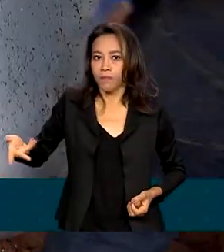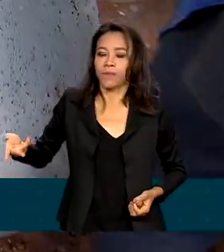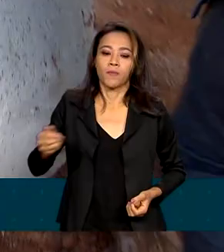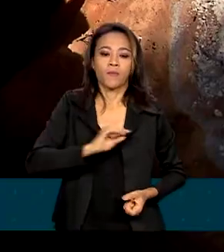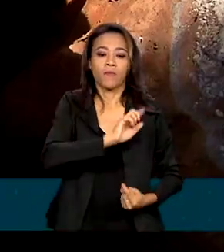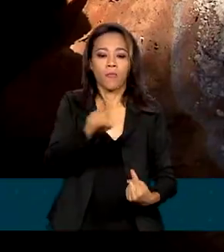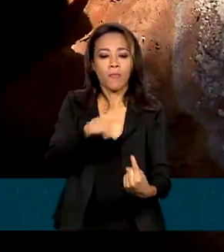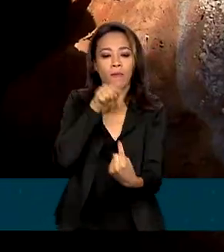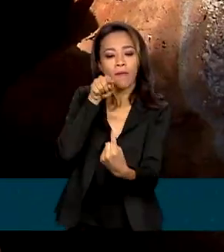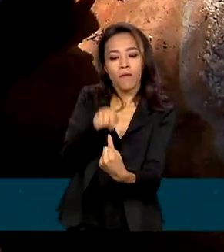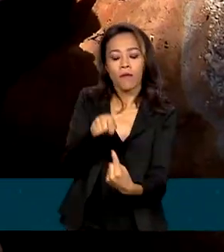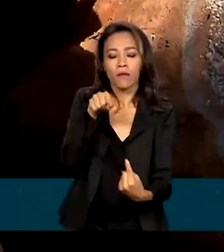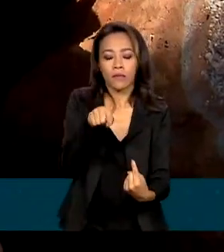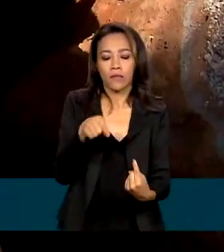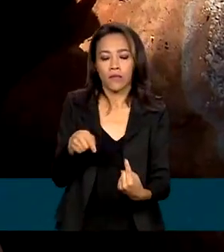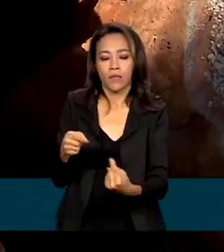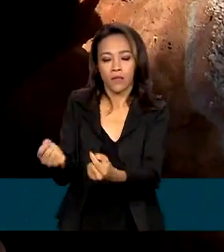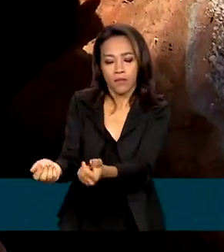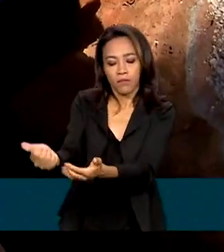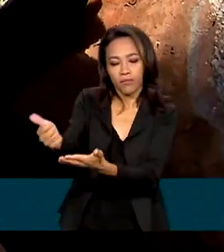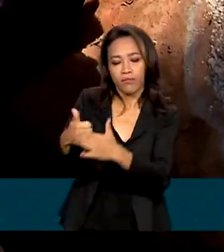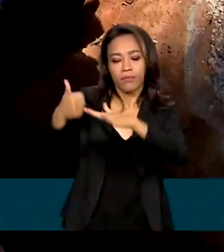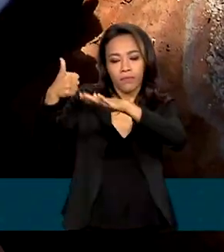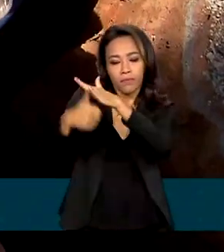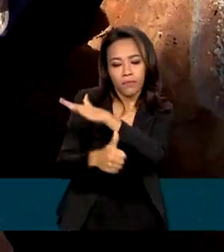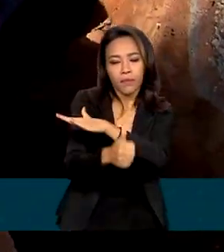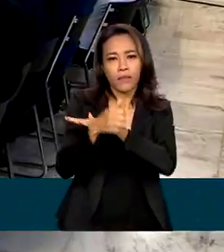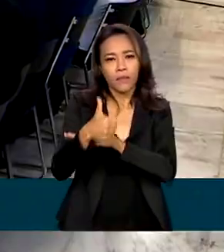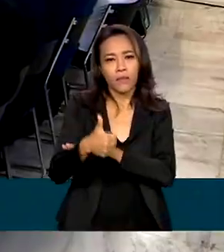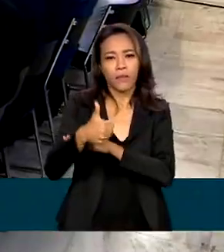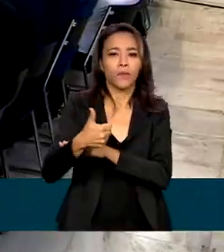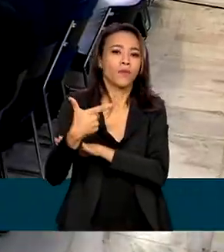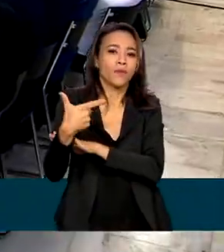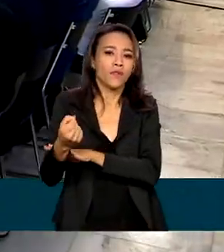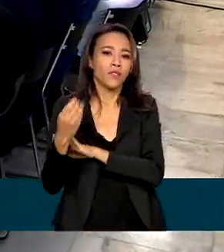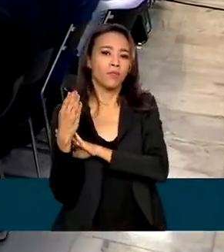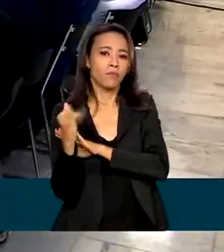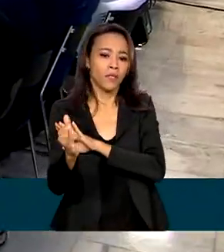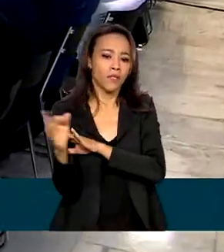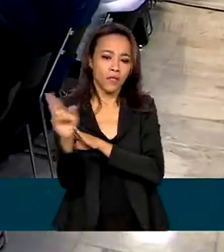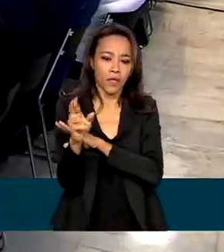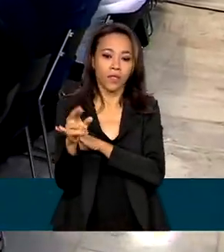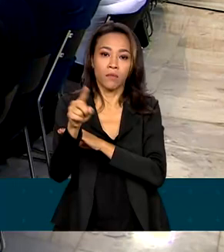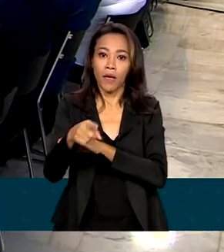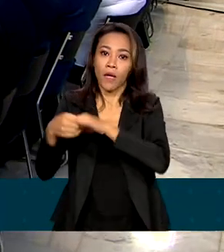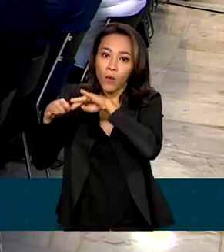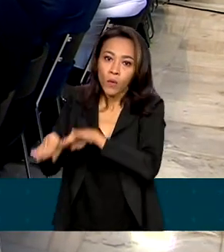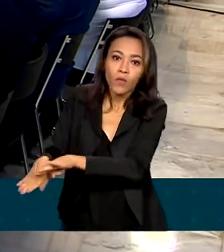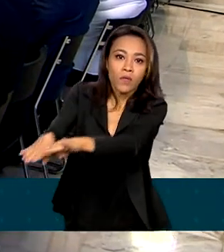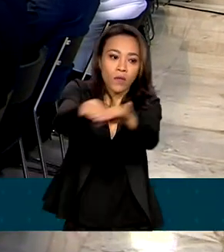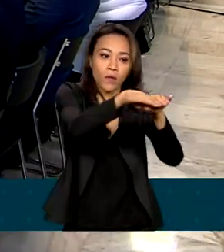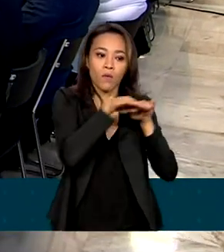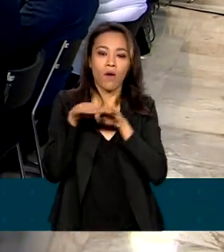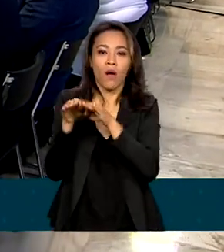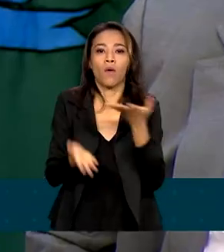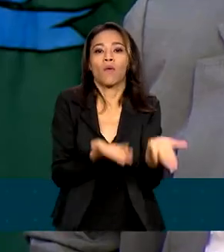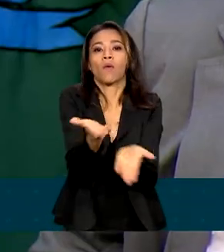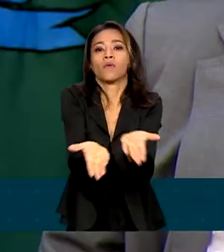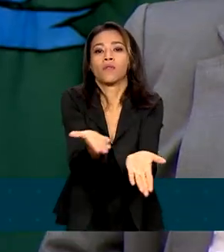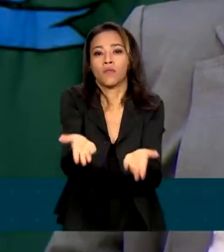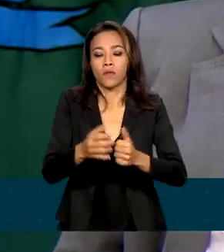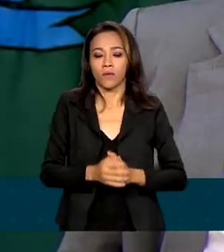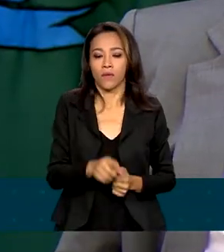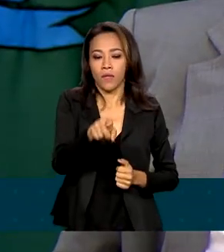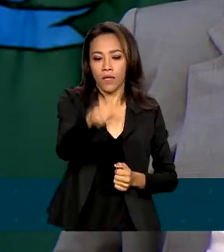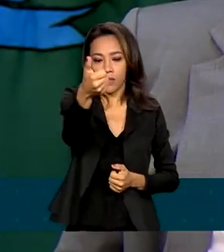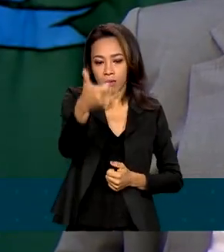investimentos de cerca de 120 bilhões de reais para a universalização dos serviços. O sucesso